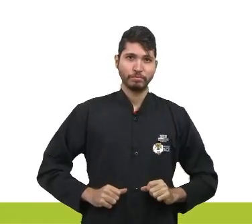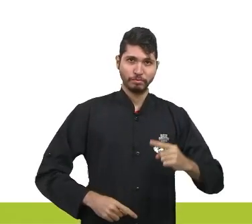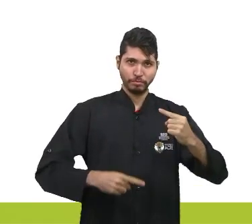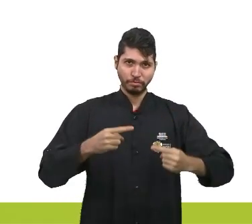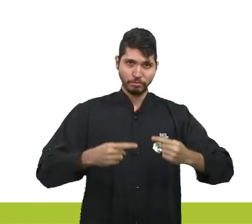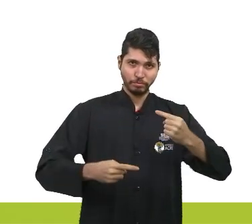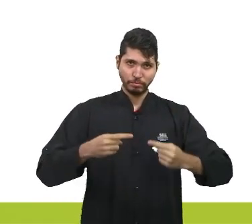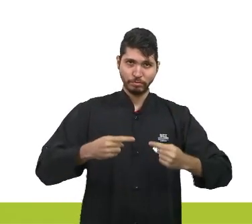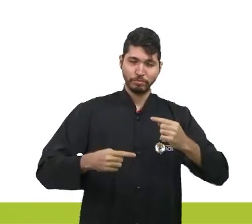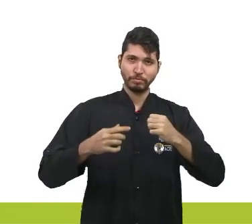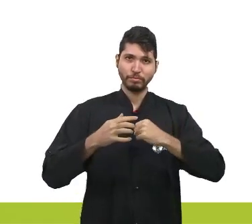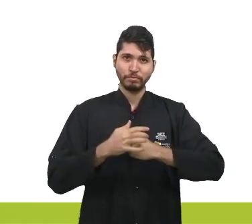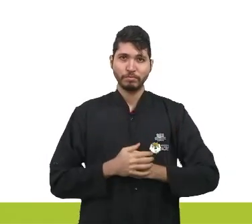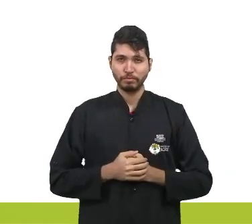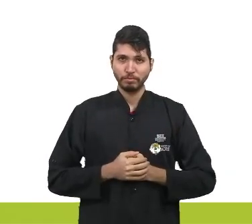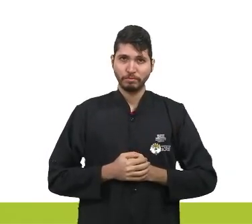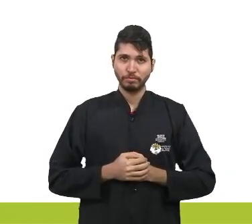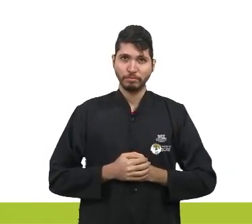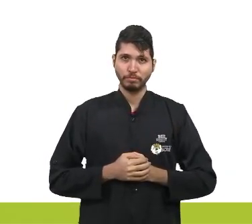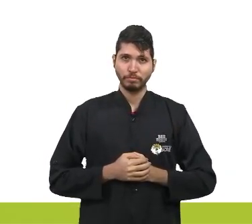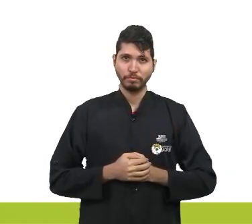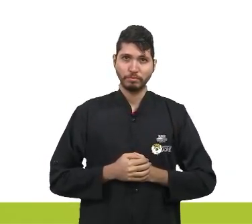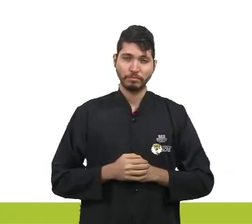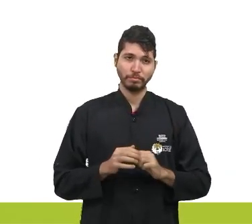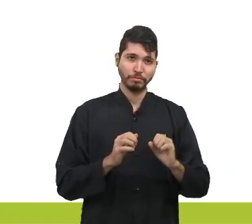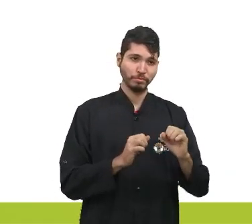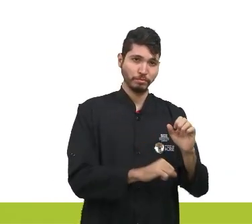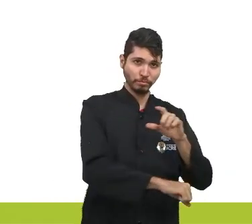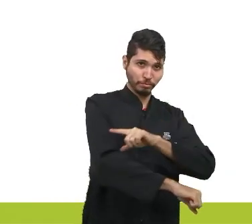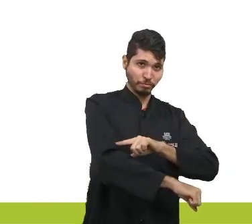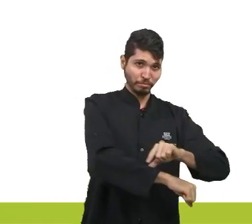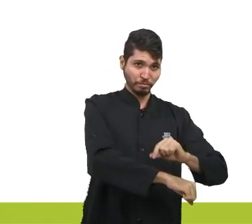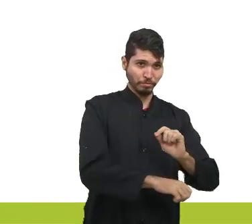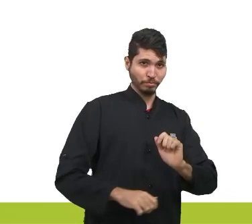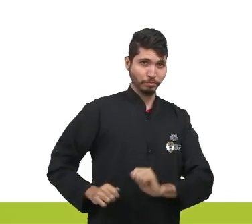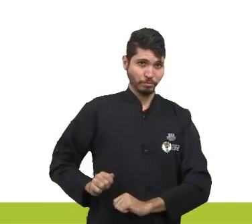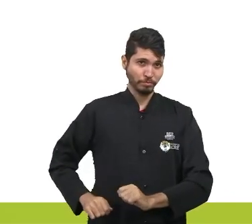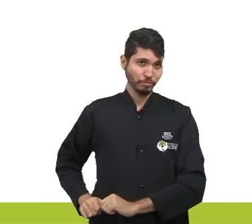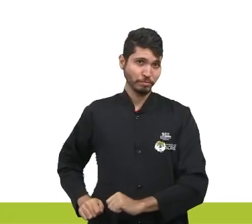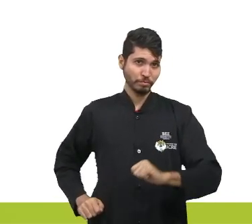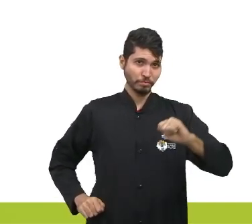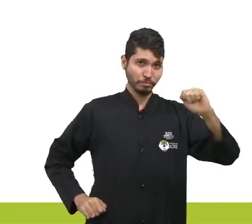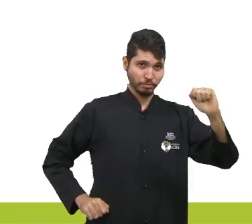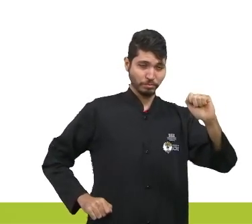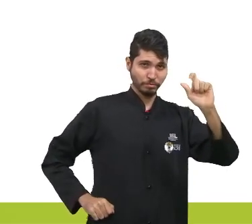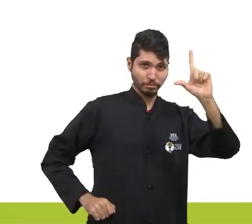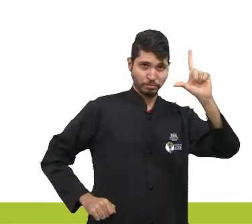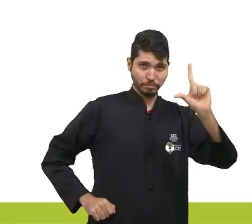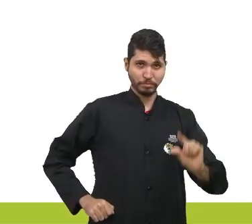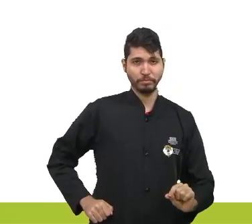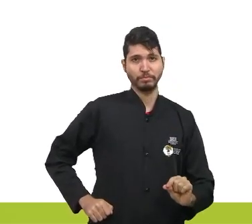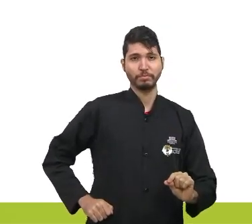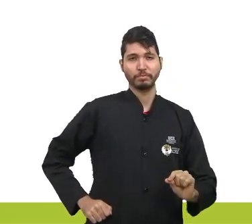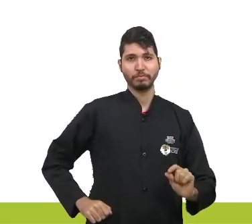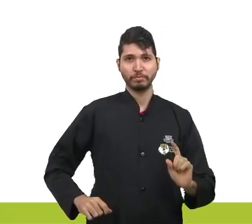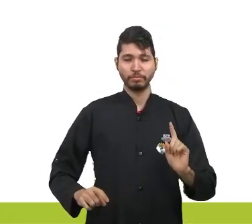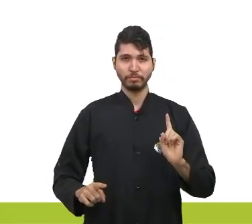pela ação oficial do que pelo braço e pela espada do particular. Mas tudo isso,